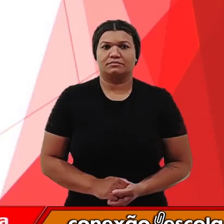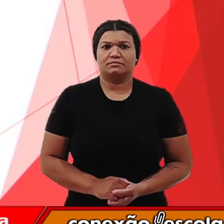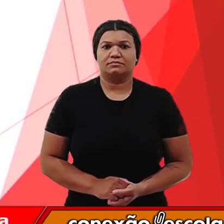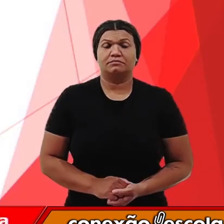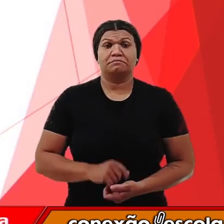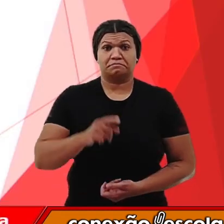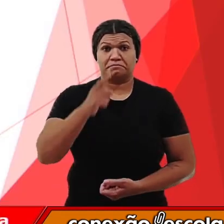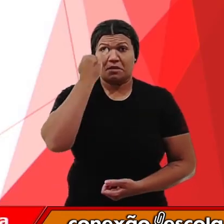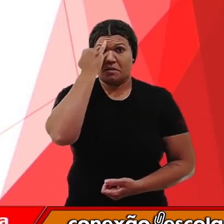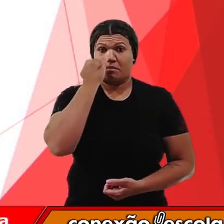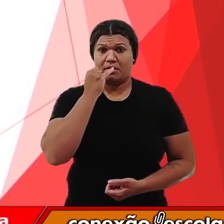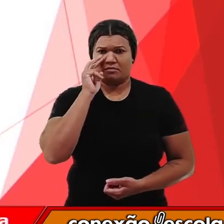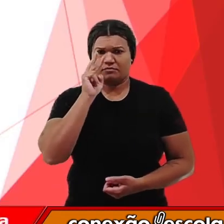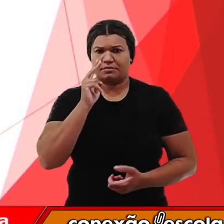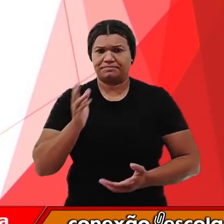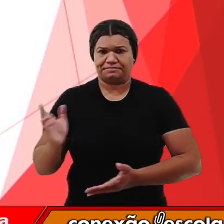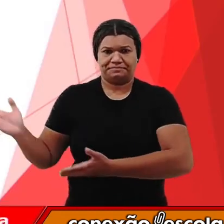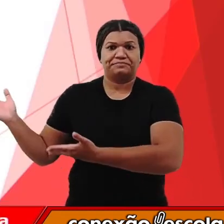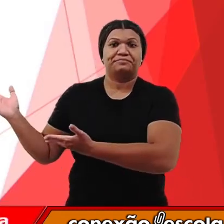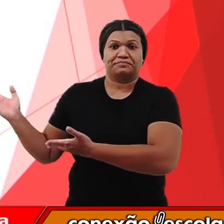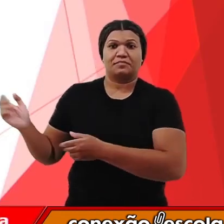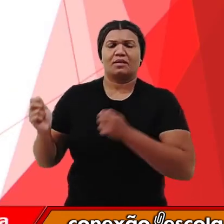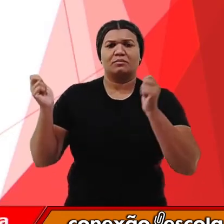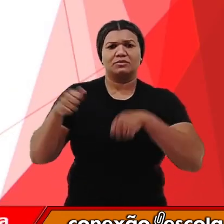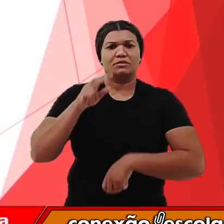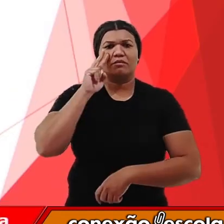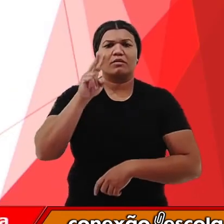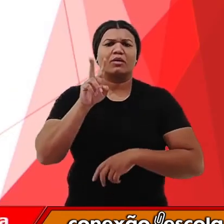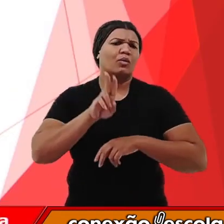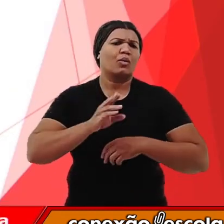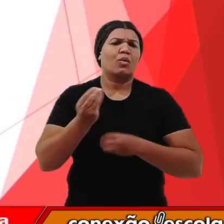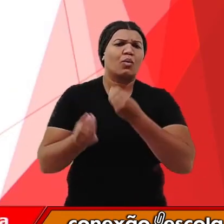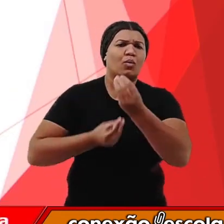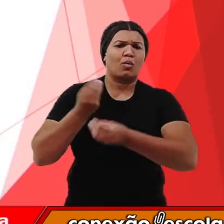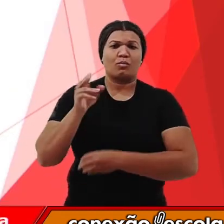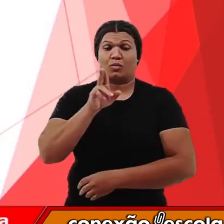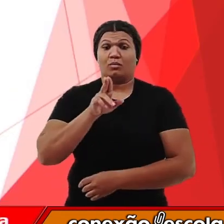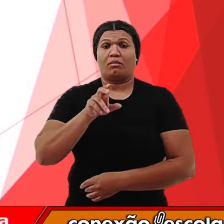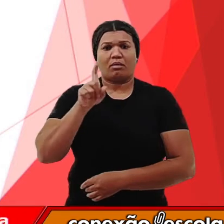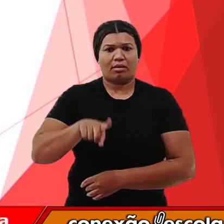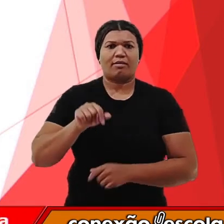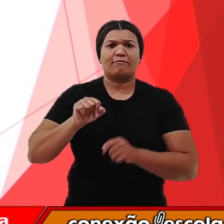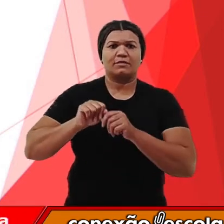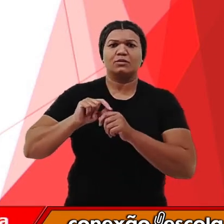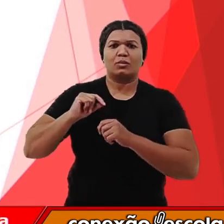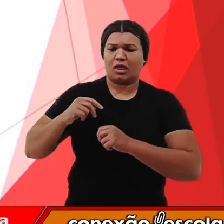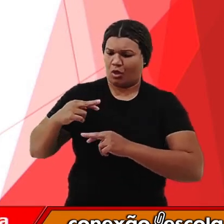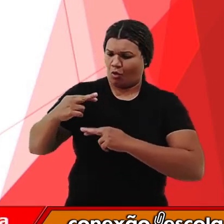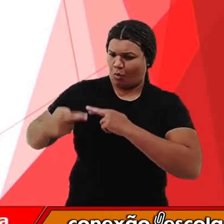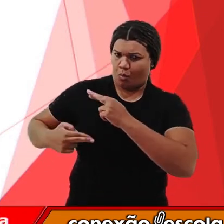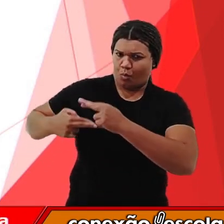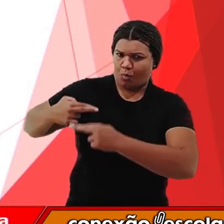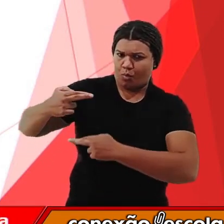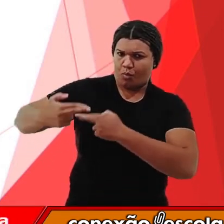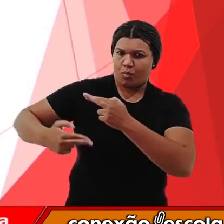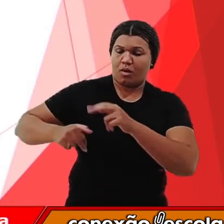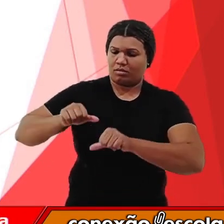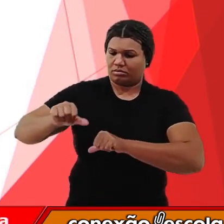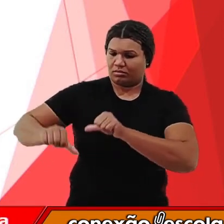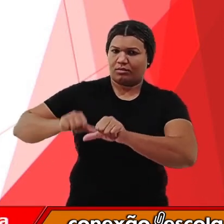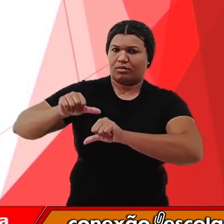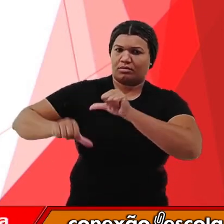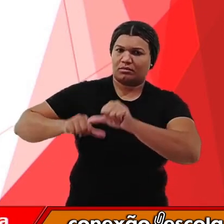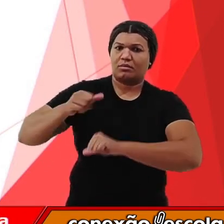Nessa imagem, podemos ver como funciona essa técnica num rodízio de quatro anos. No primeiro ano,